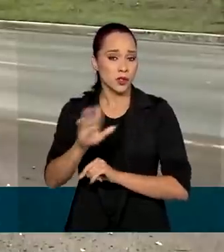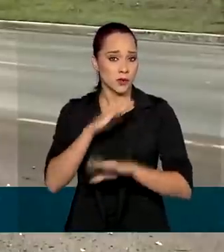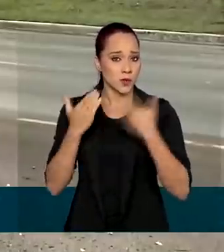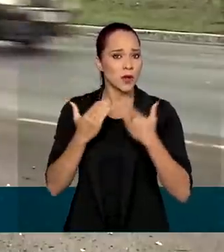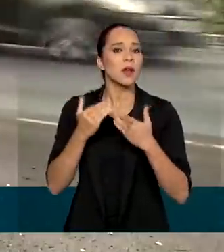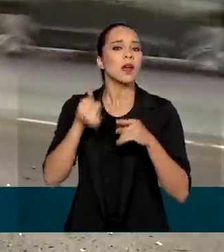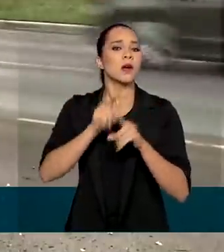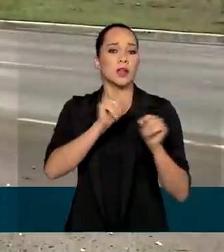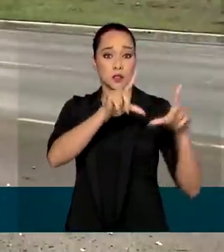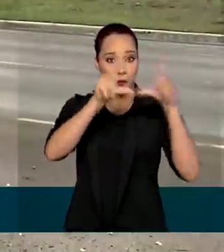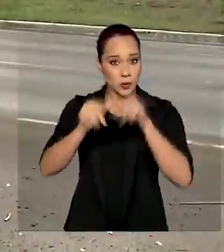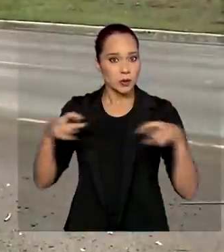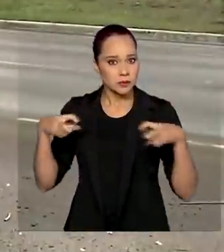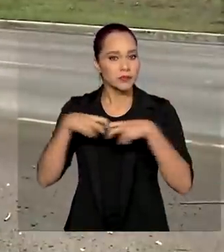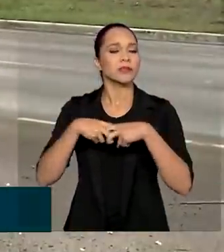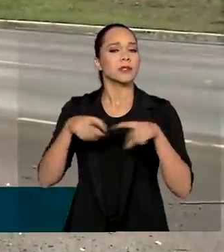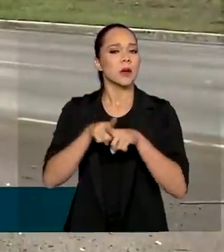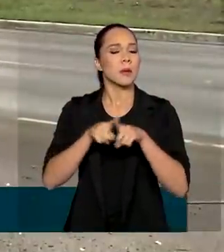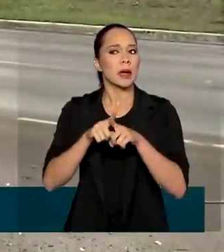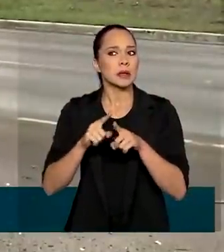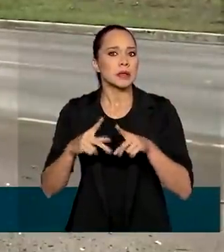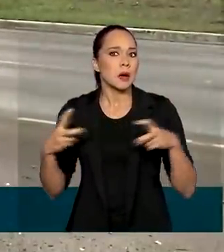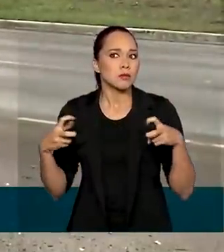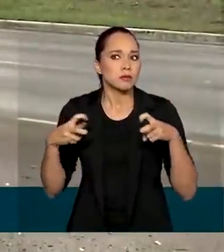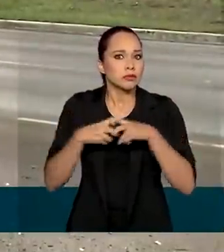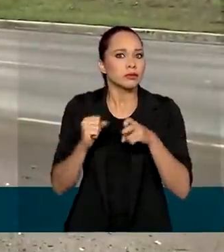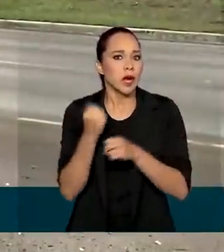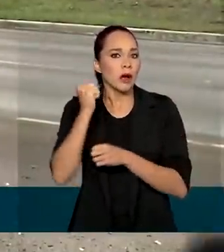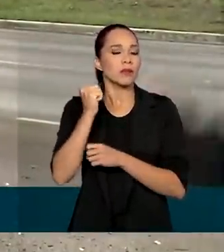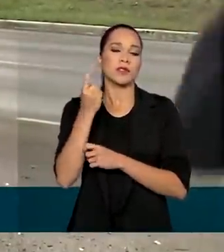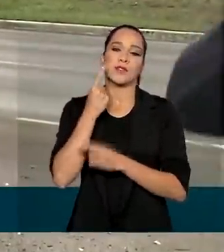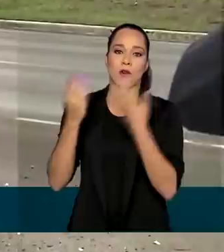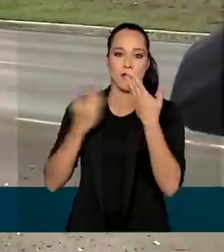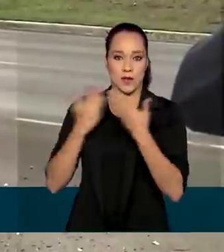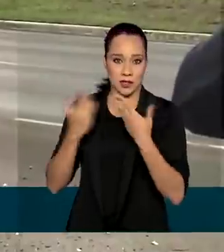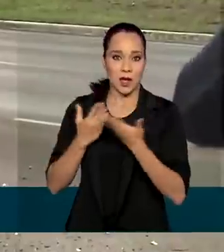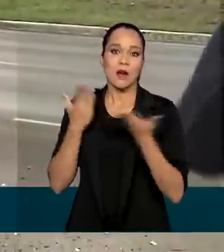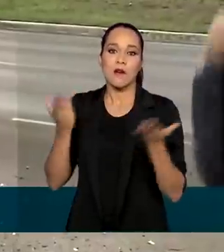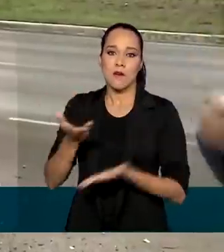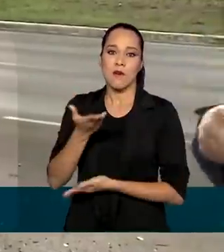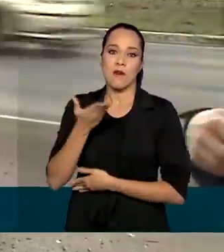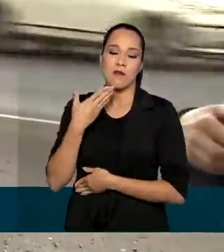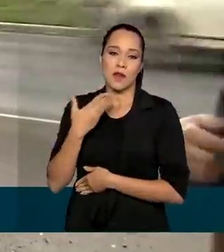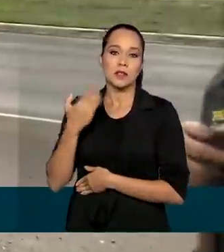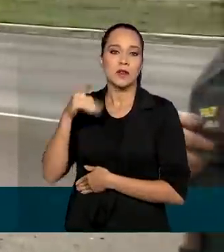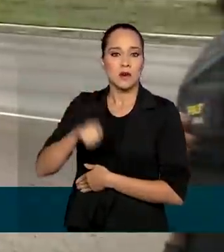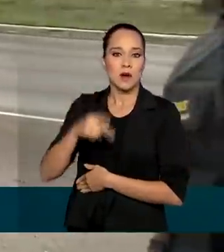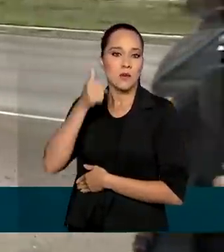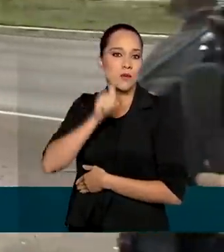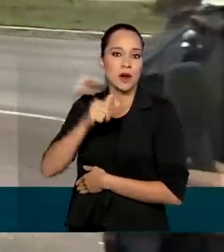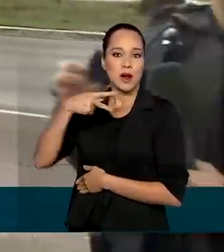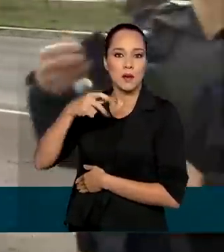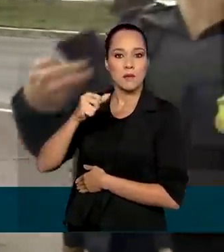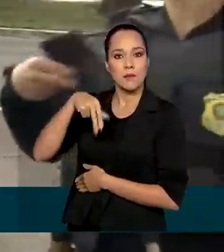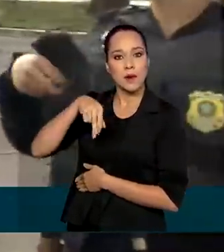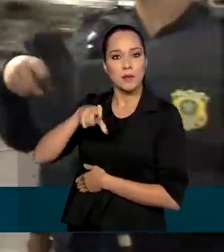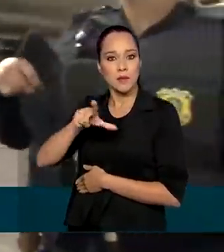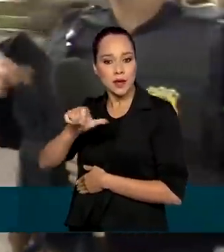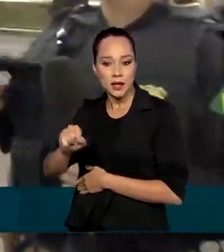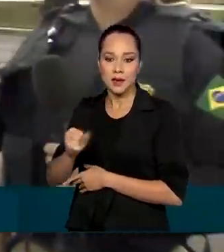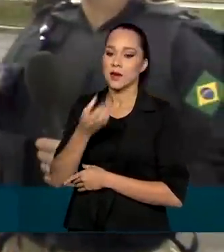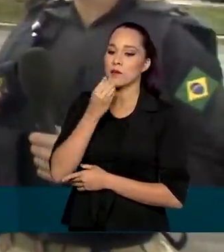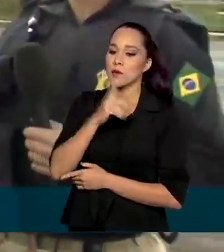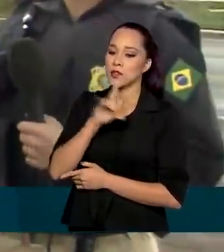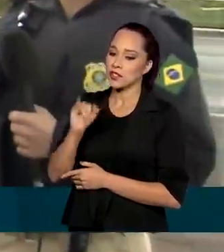e também reduzir a gravidade desses acidentes nas estradas. E para conversar sobre isso, eu falo agora, eu converso agora com a inspetora Pâmela. Bom dia, inspetora.